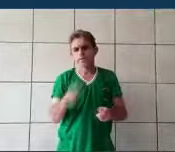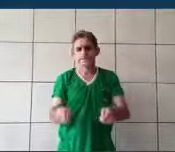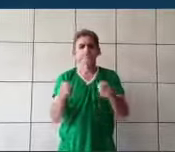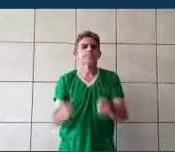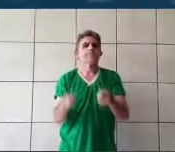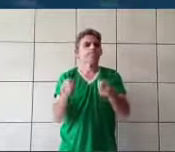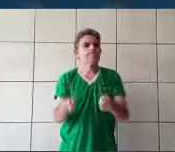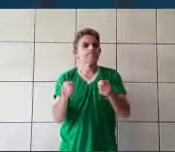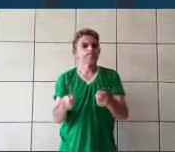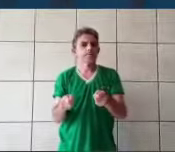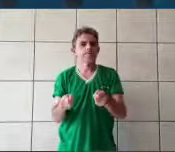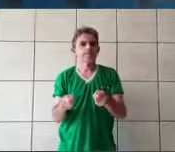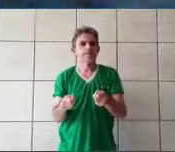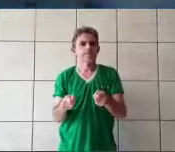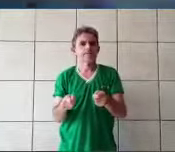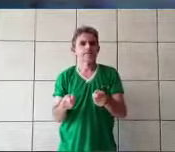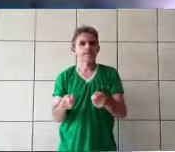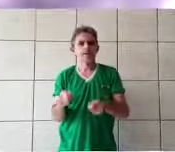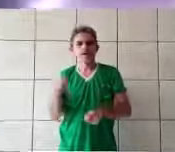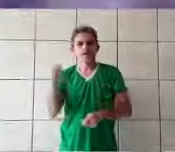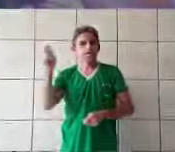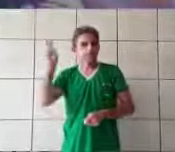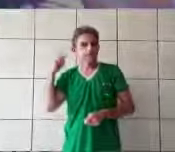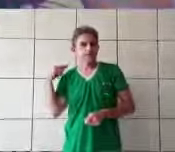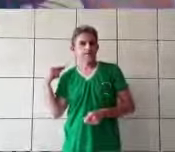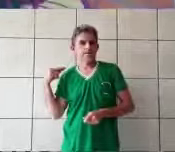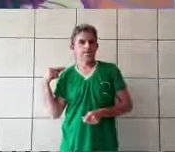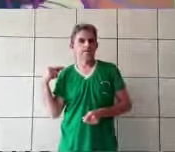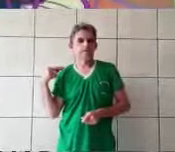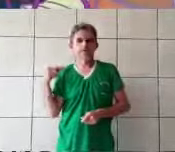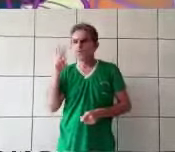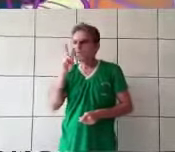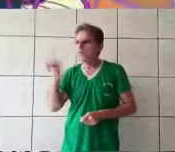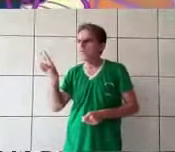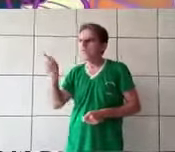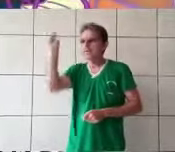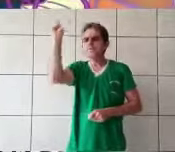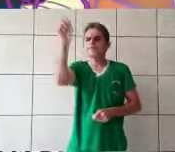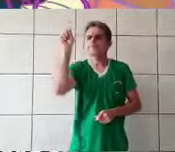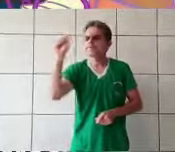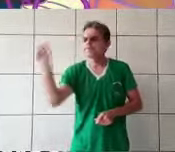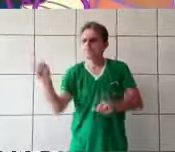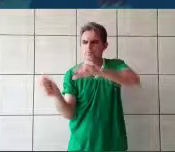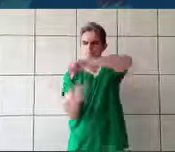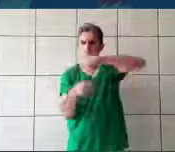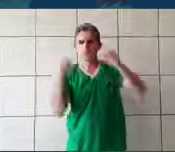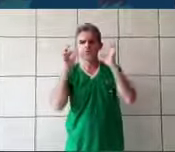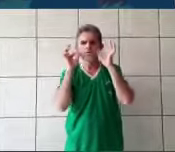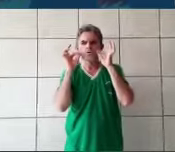Com sua vara mágica, a fada transformou a abóbora em uma bela carruagem de cavalos.